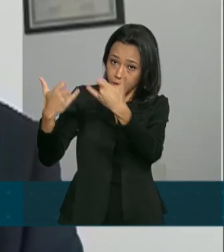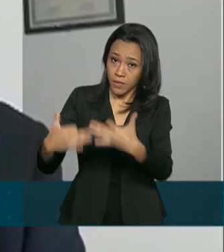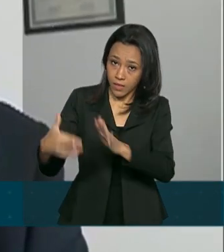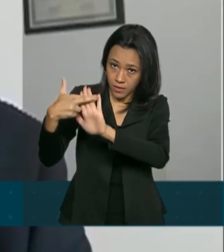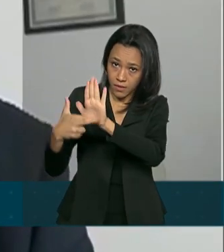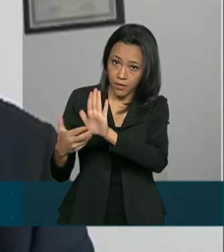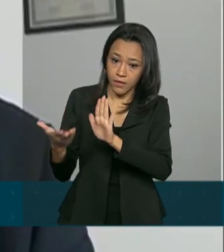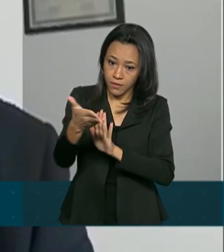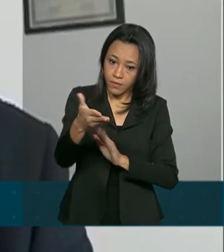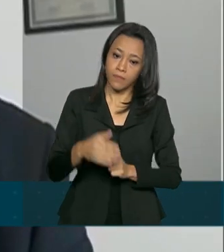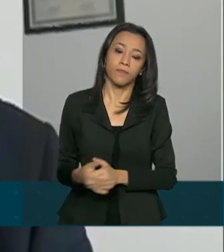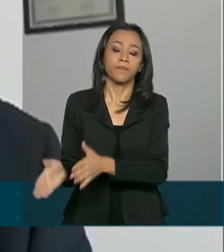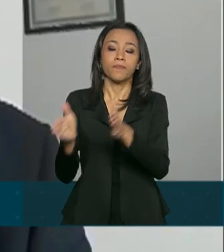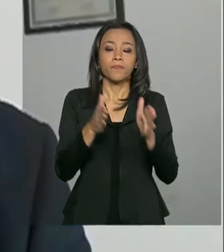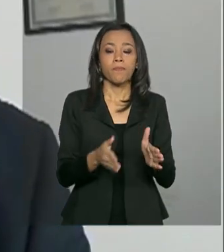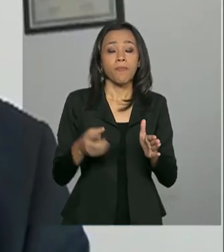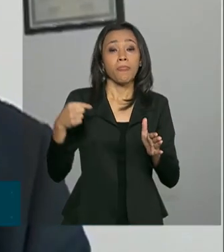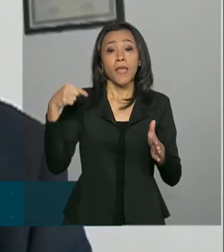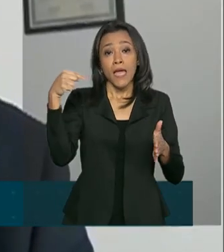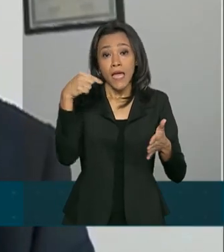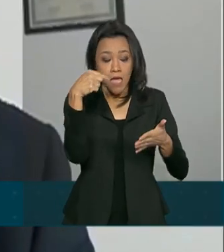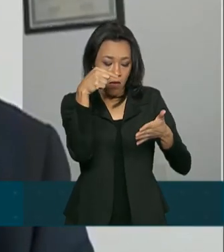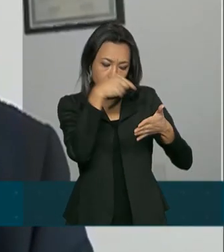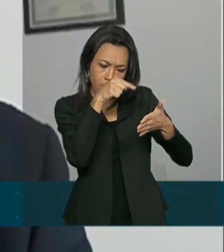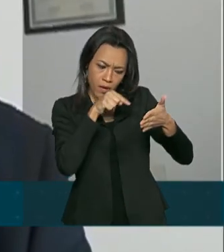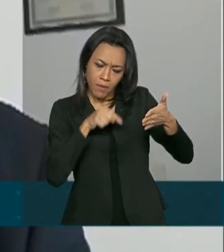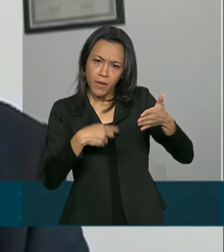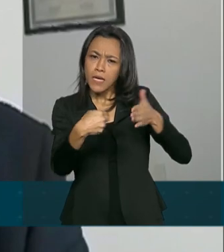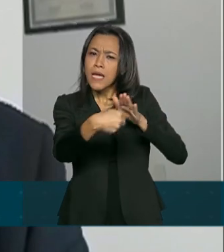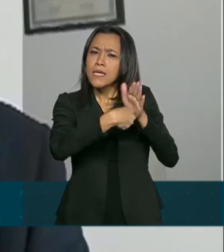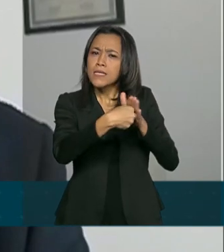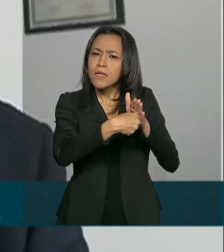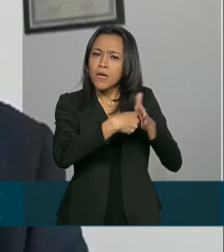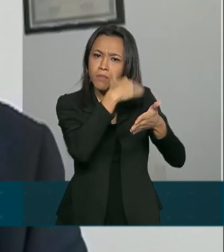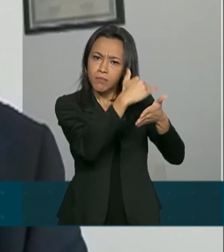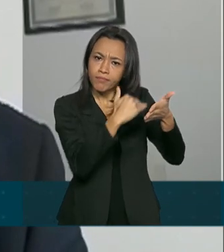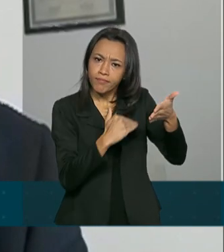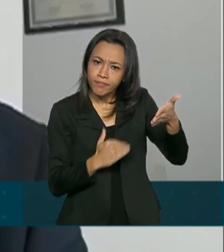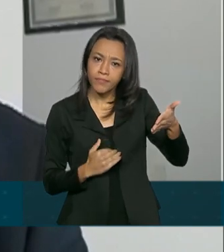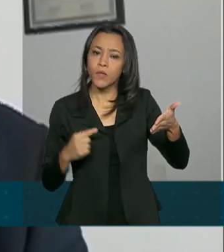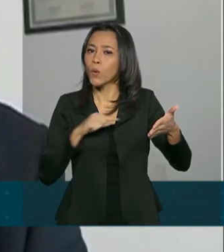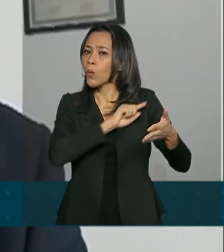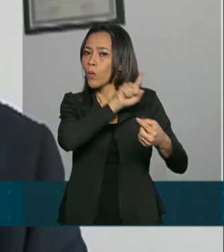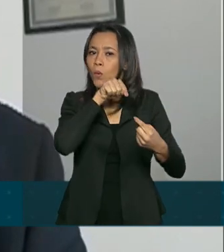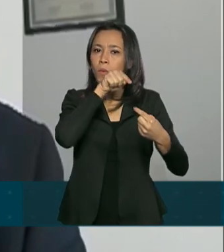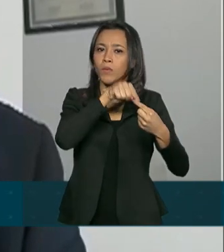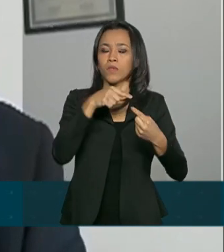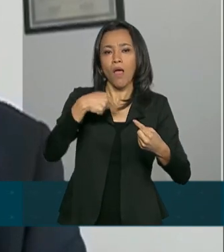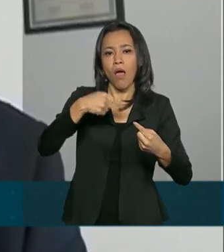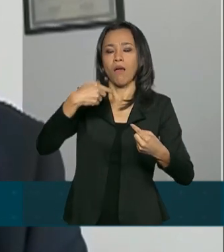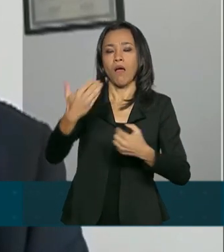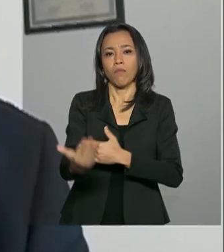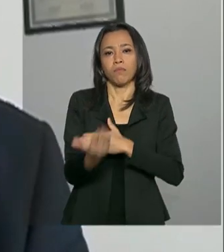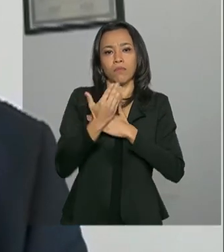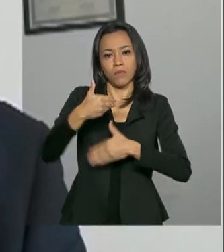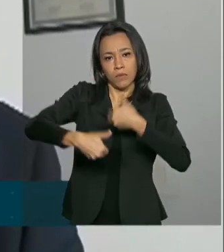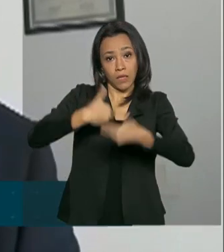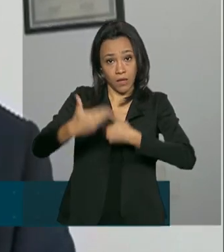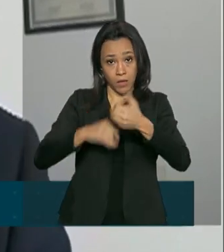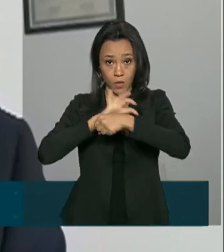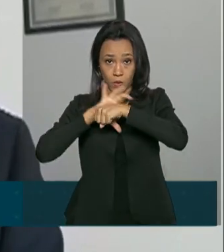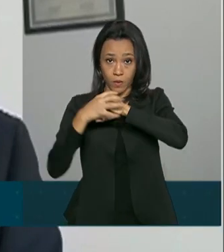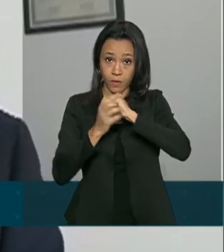Esses exames visam auxiliar no tratamento do novo coronavírus, ampliando as